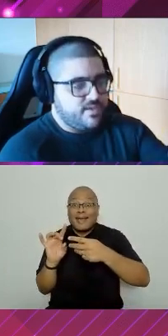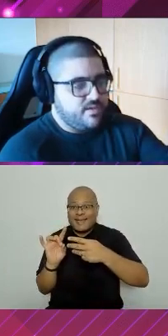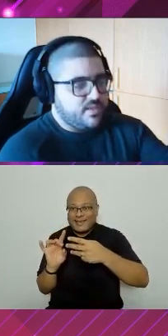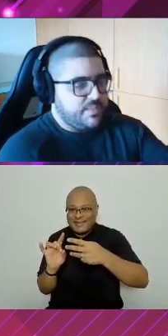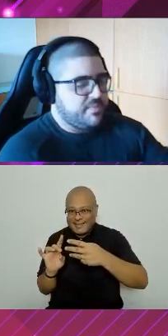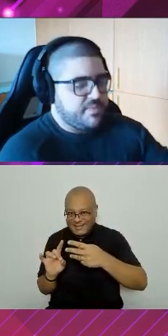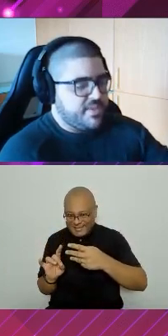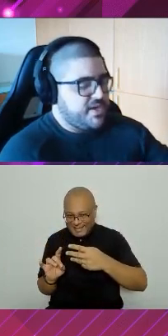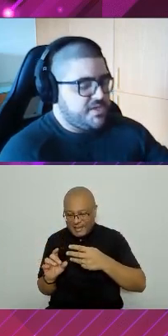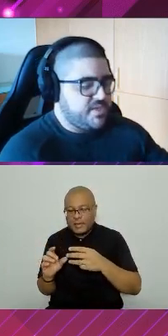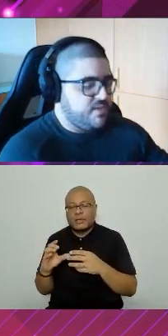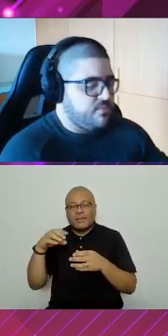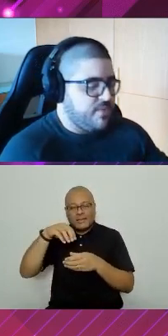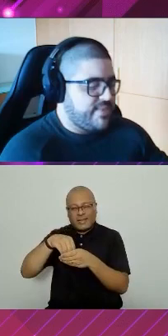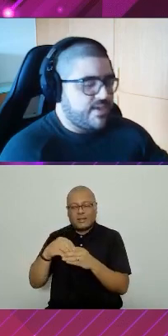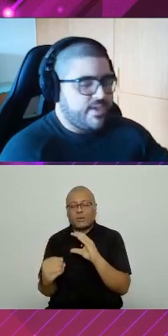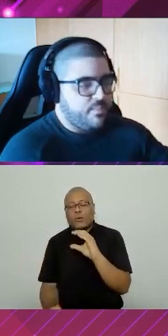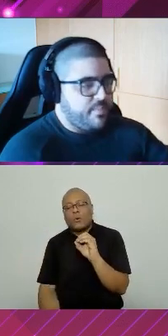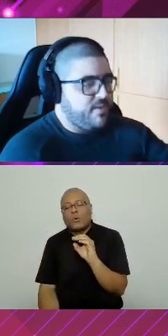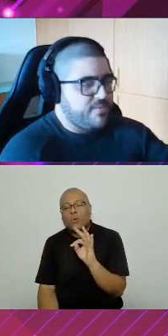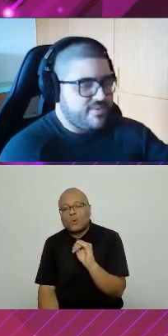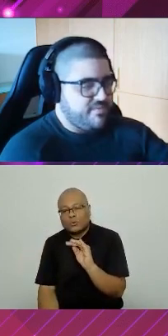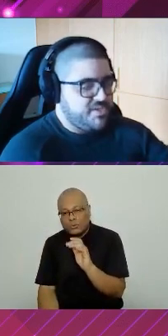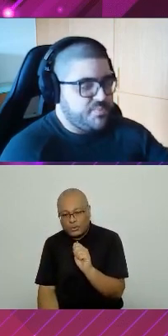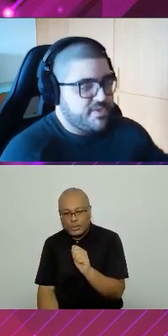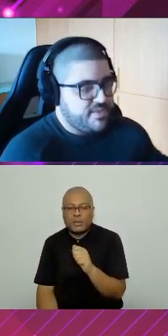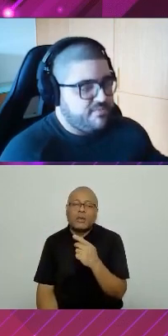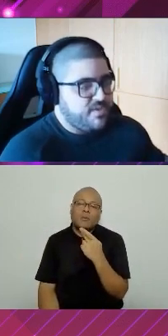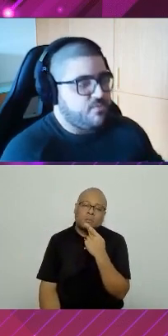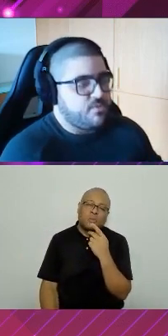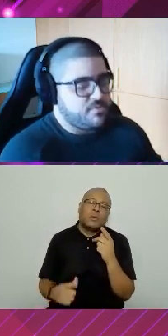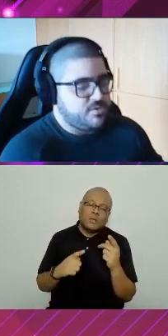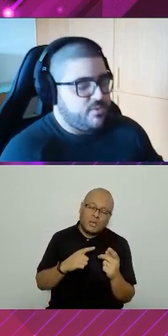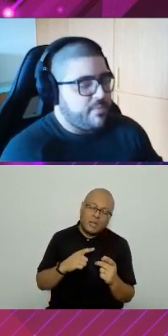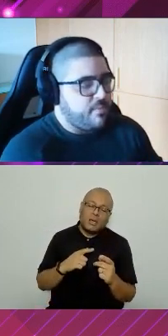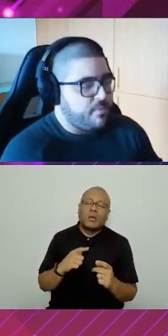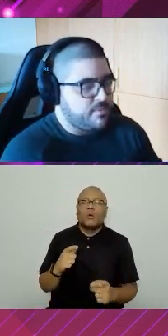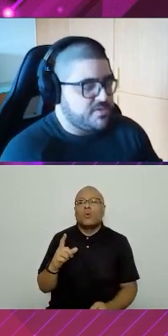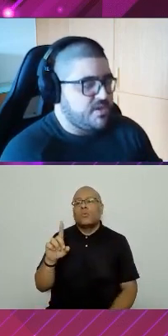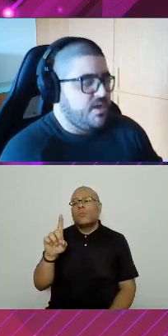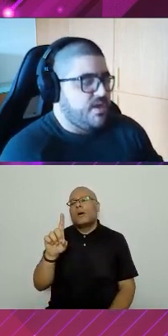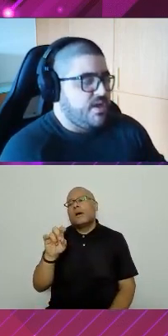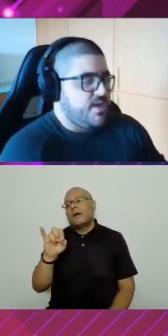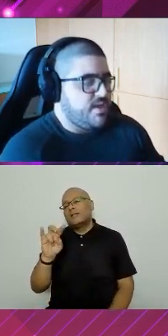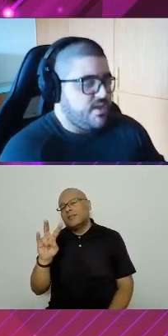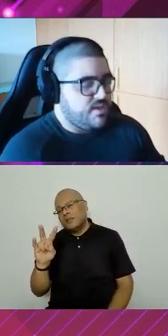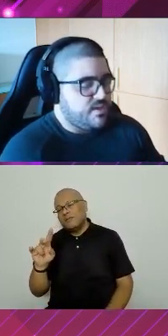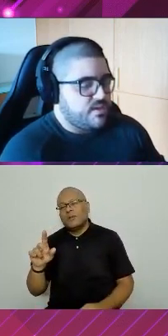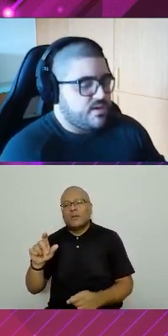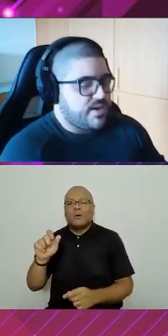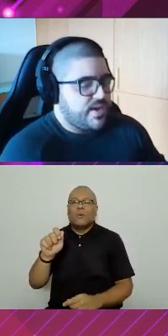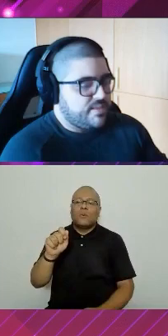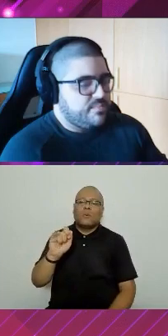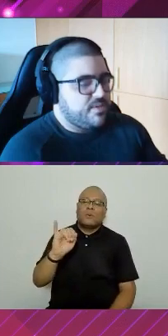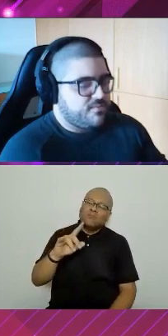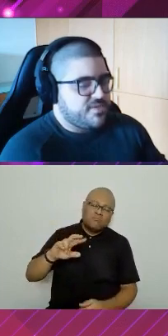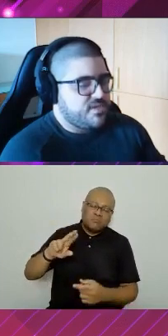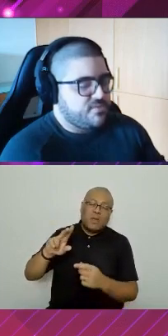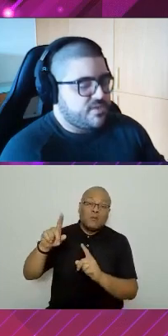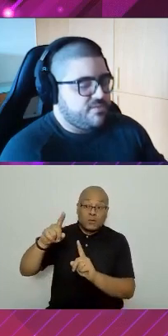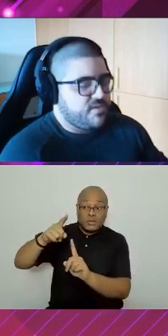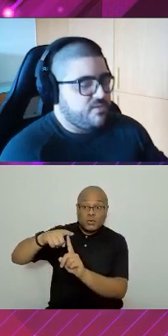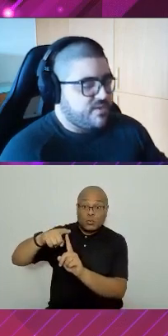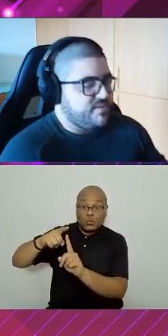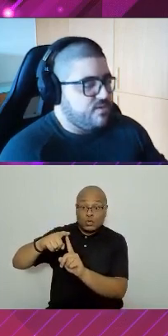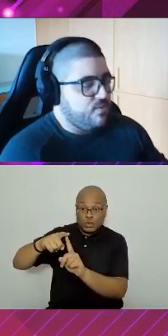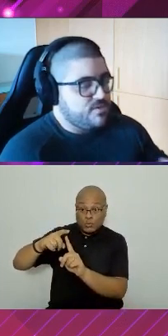container. Da mesma maneira que a gente tem uma tag que é o P, uma div, a gente pode definir um custom web component. E cada micro front